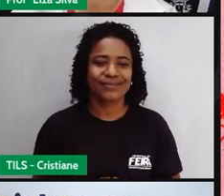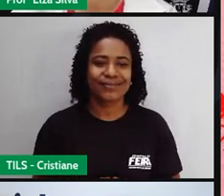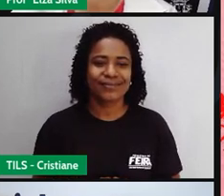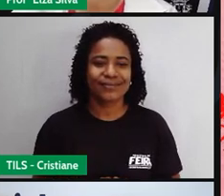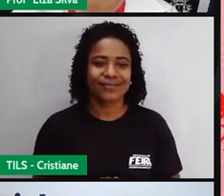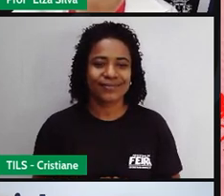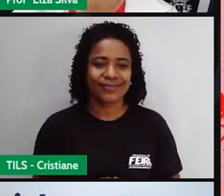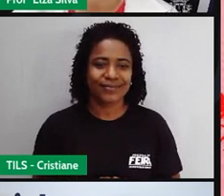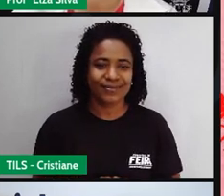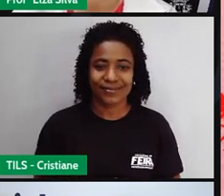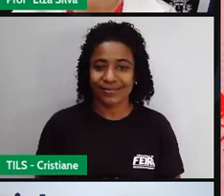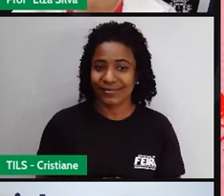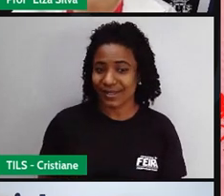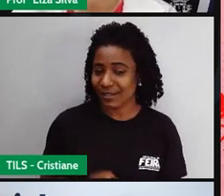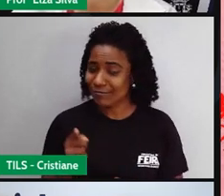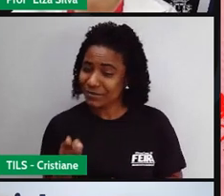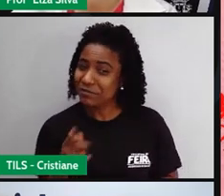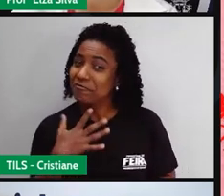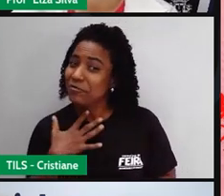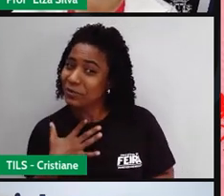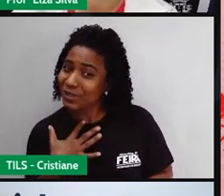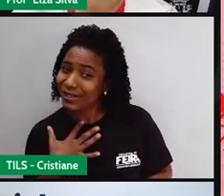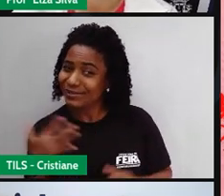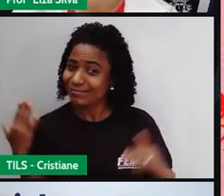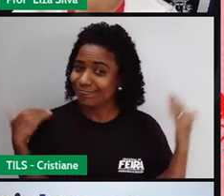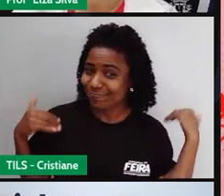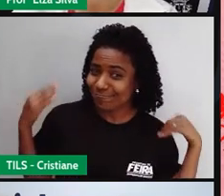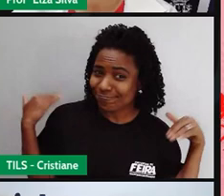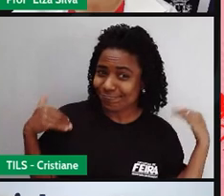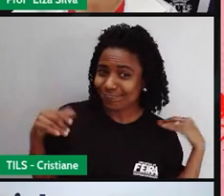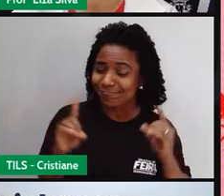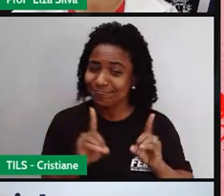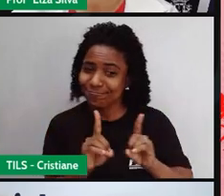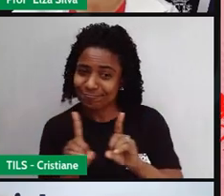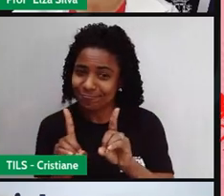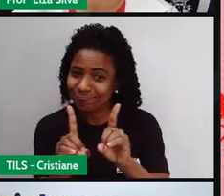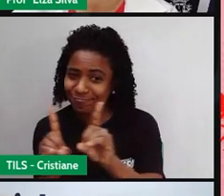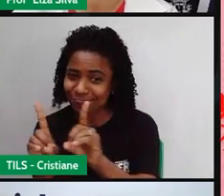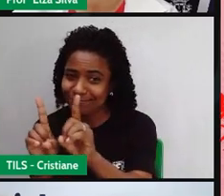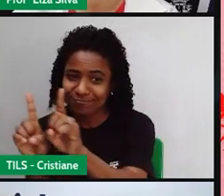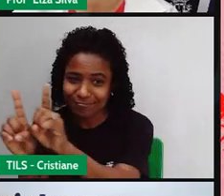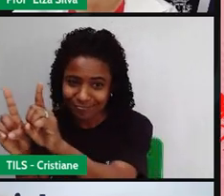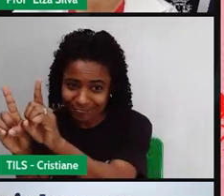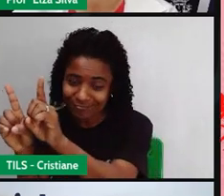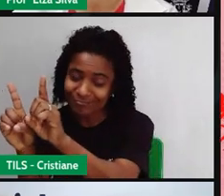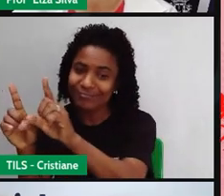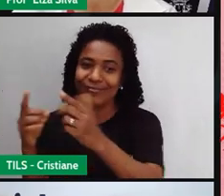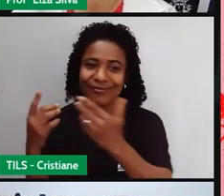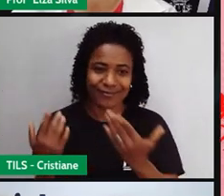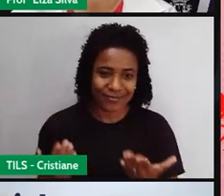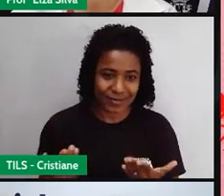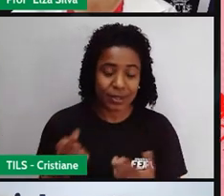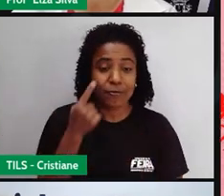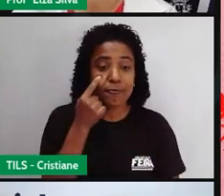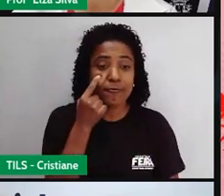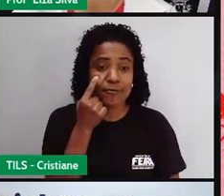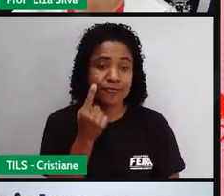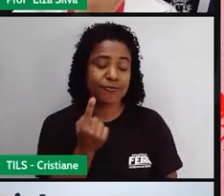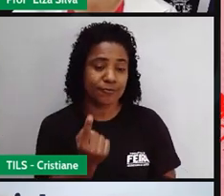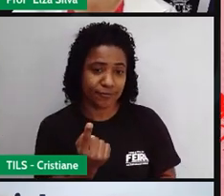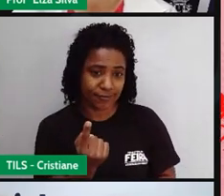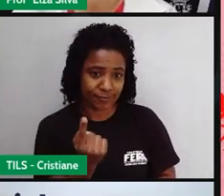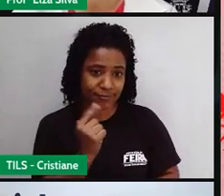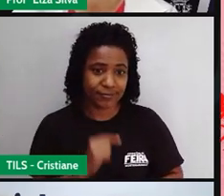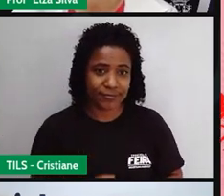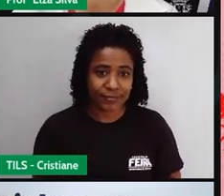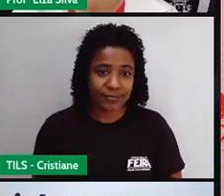Você gostaria de dar uma saídinha comigo, né? Então, a gente utiliza também aí, percebam, o would,